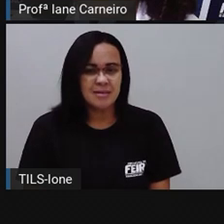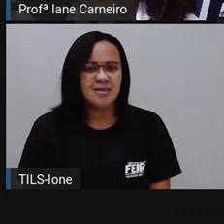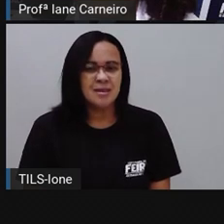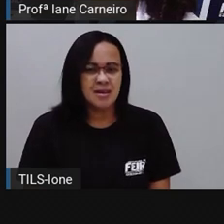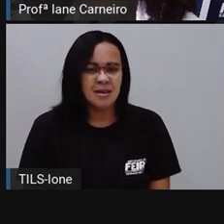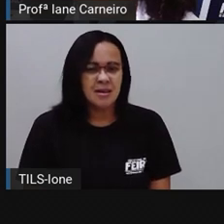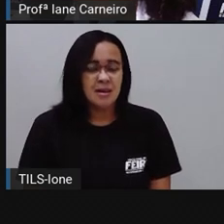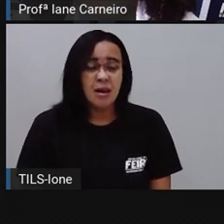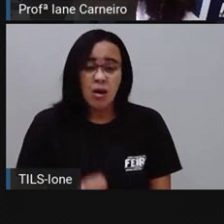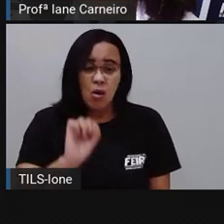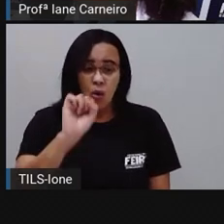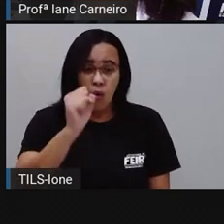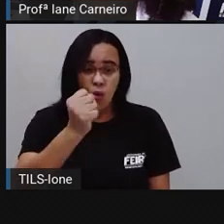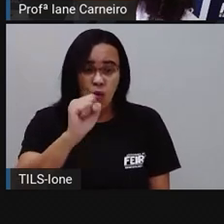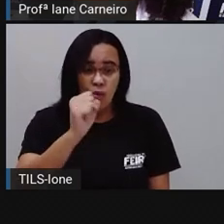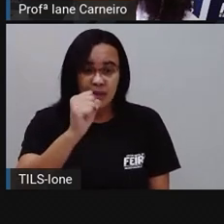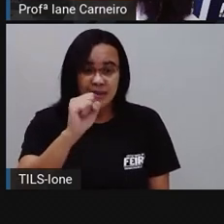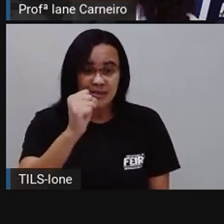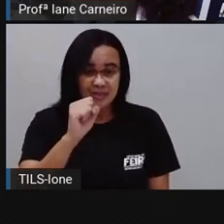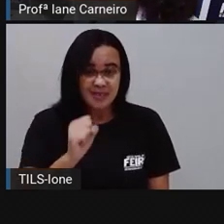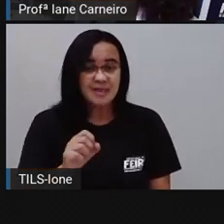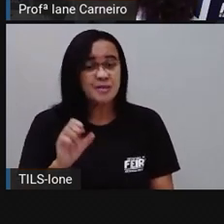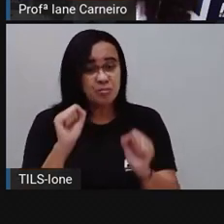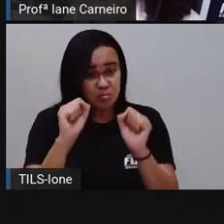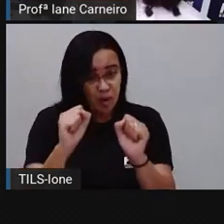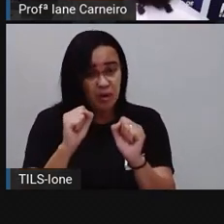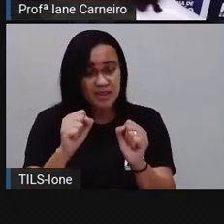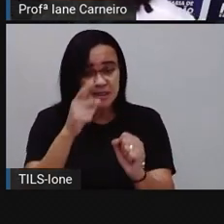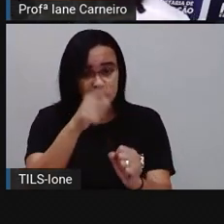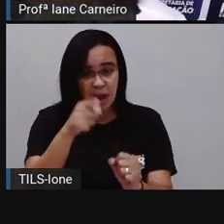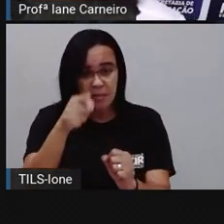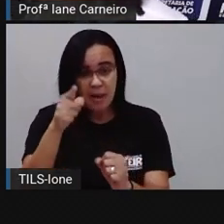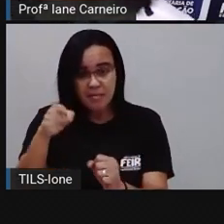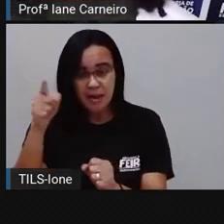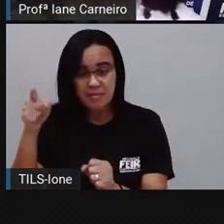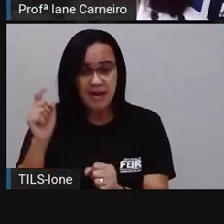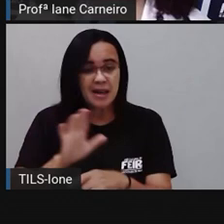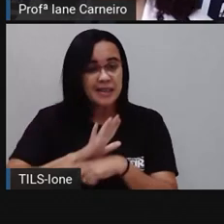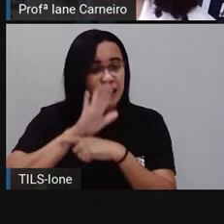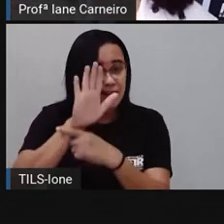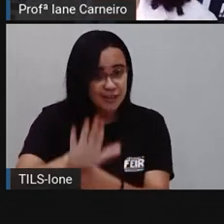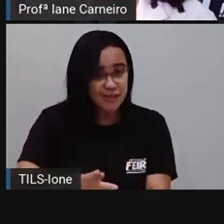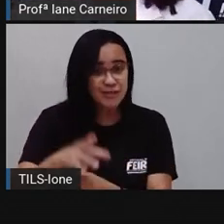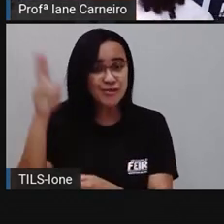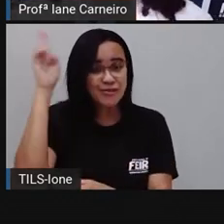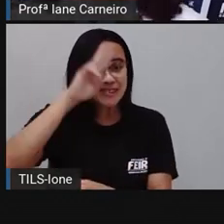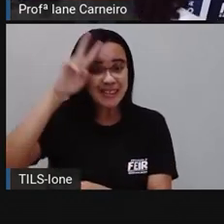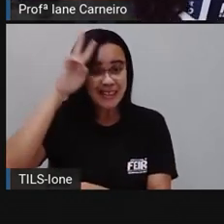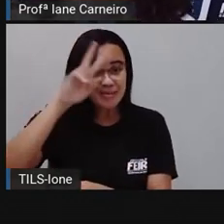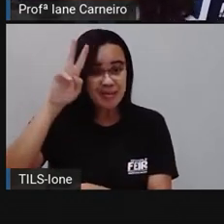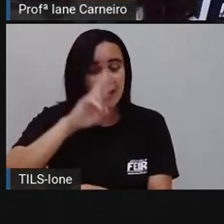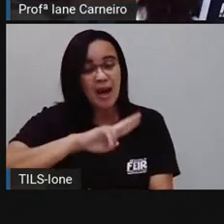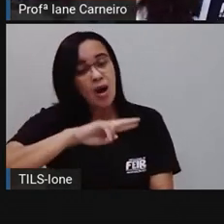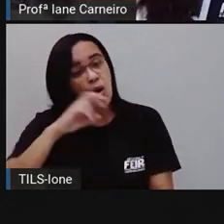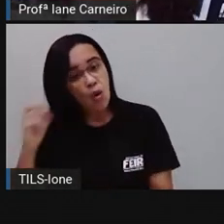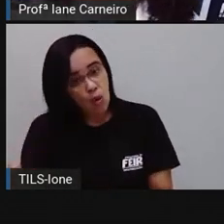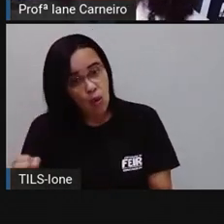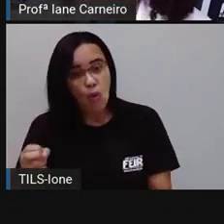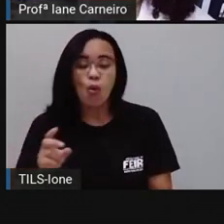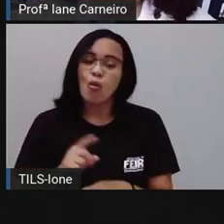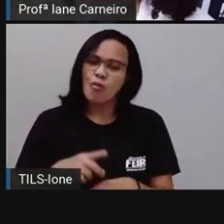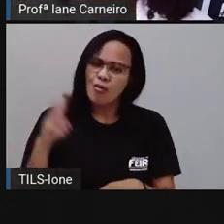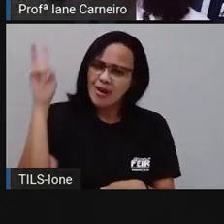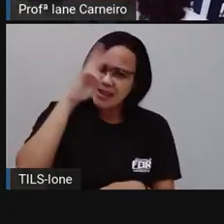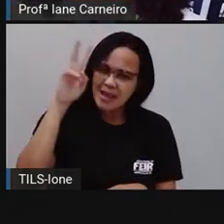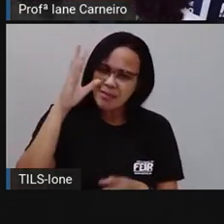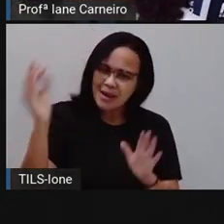sete, oito. Você pode fazer assim. Ou você pode fazer da forma como a Pró explicou anteriormente. Você pode ir